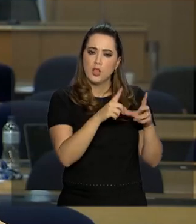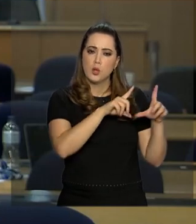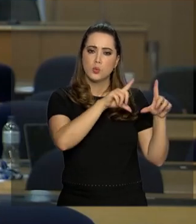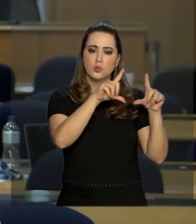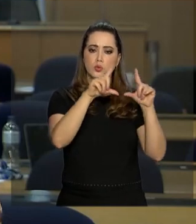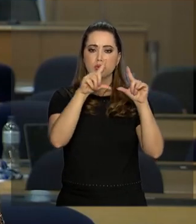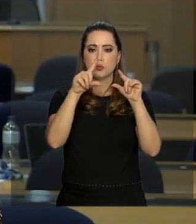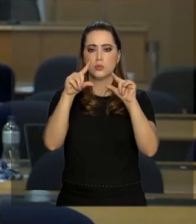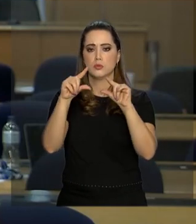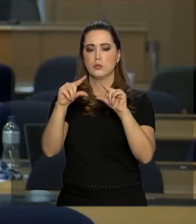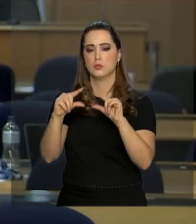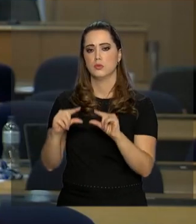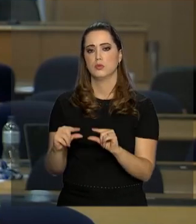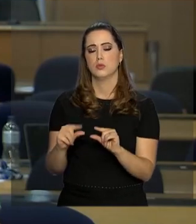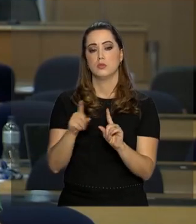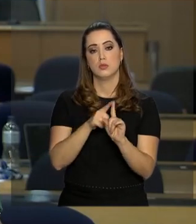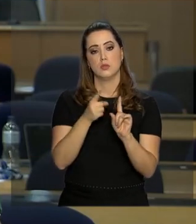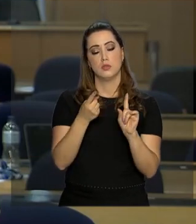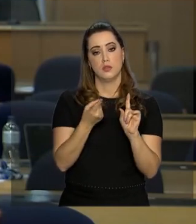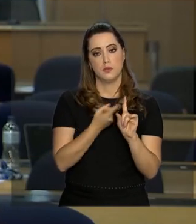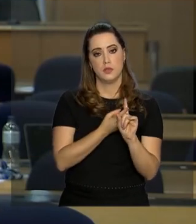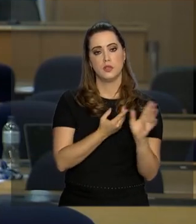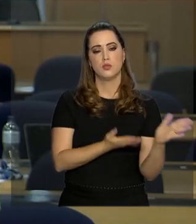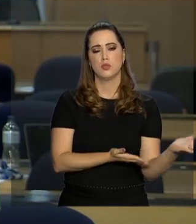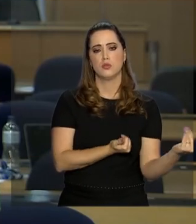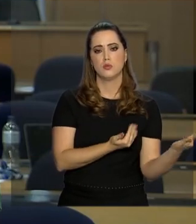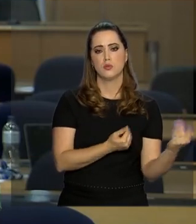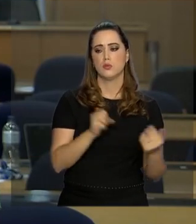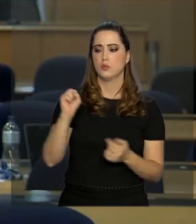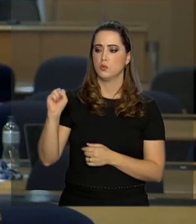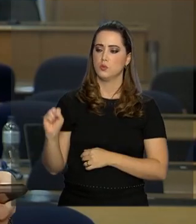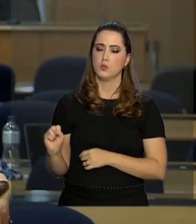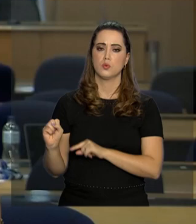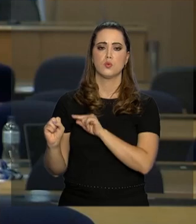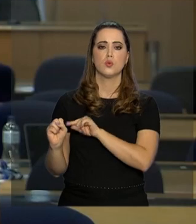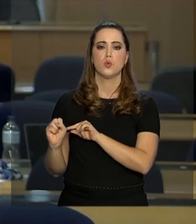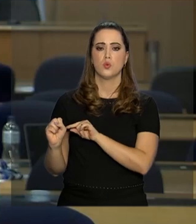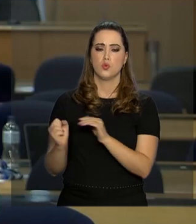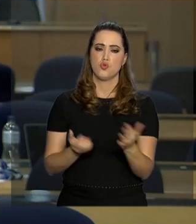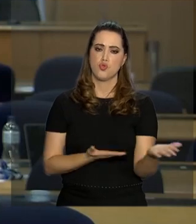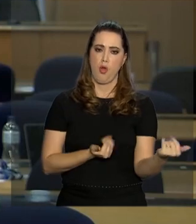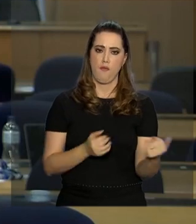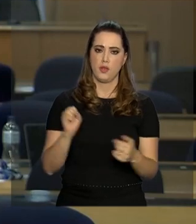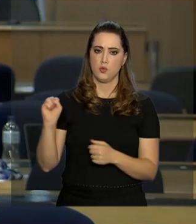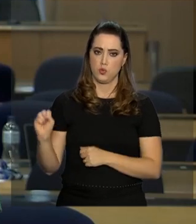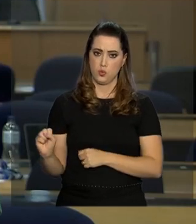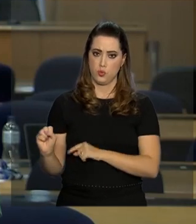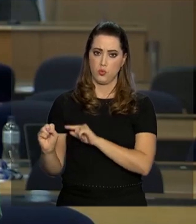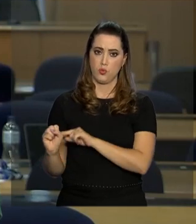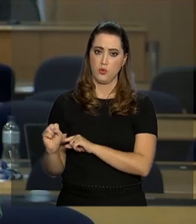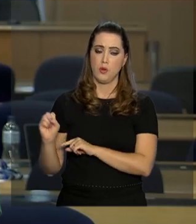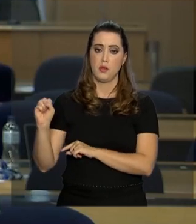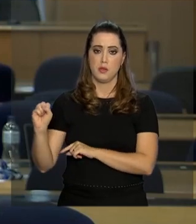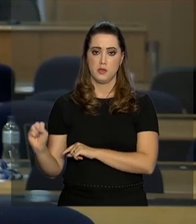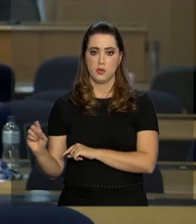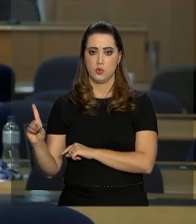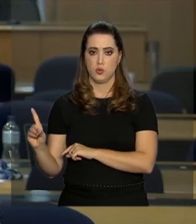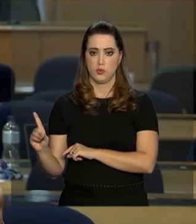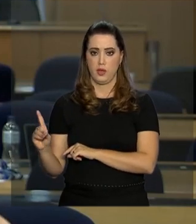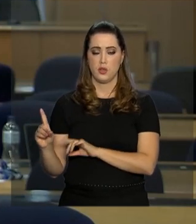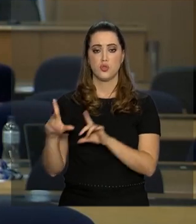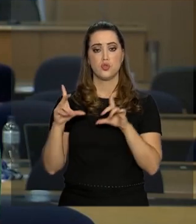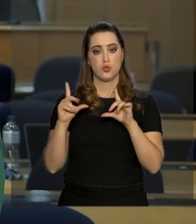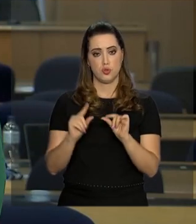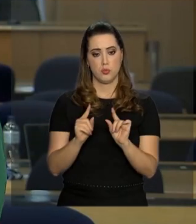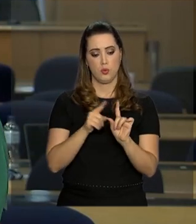tímida Na gravidez na adolescência das regiões sul, de adolescentes, né, nas regiões sul e sudeste O ministro